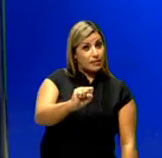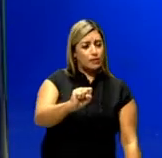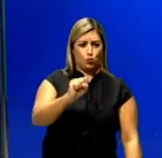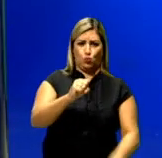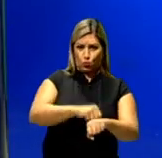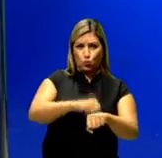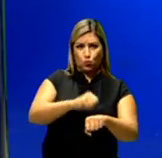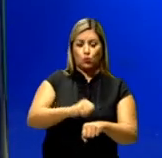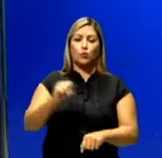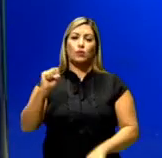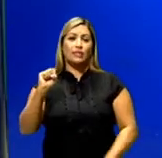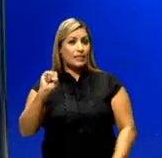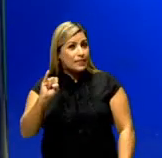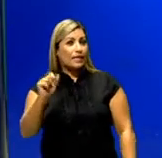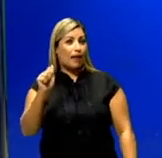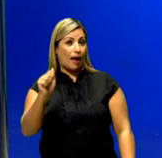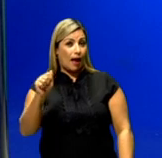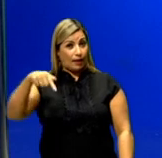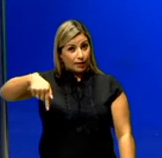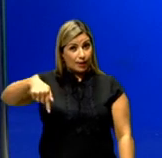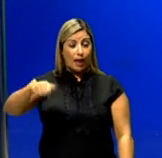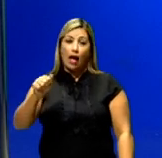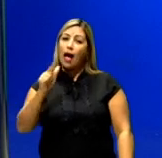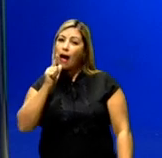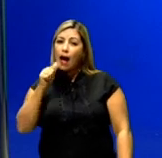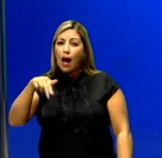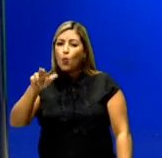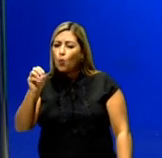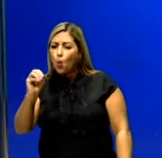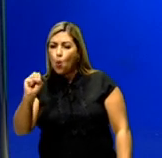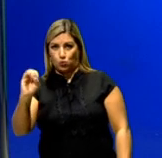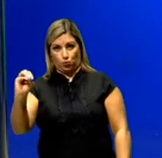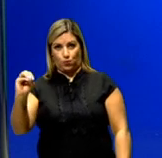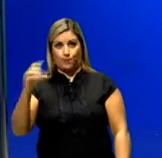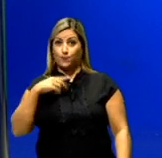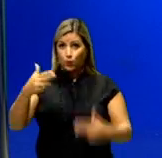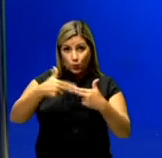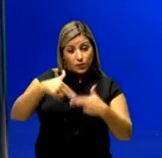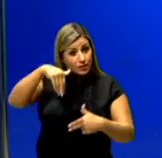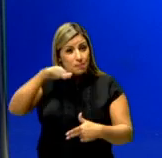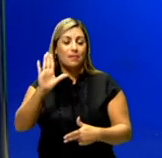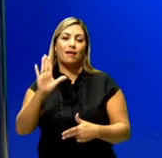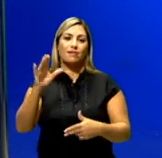sólido. Se aparece um AQ, aquoso. São as mais utilizadas aí como